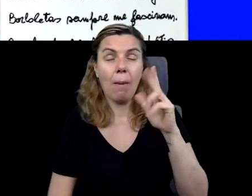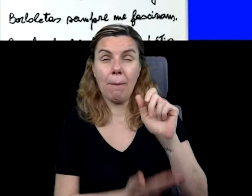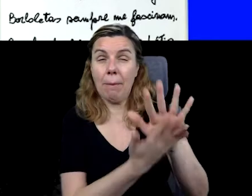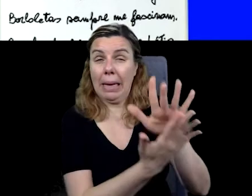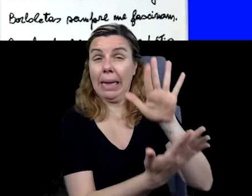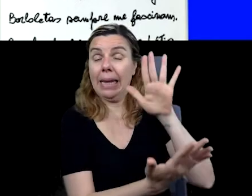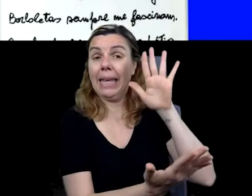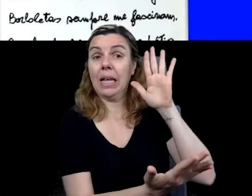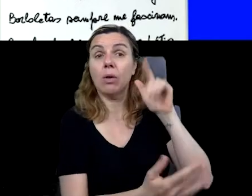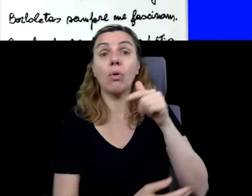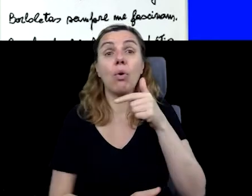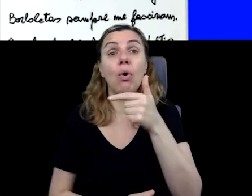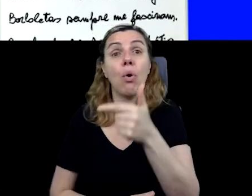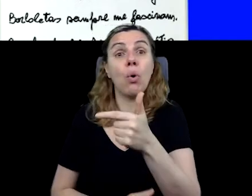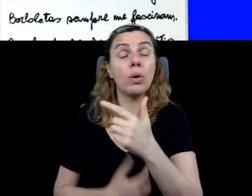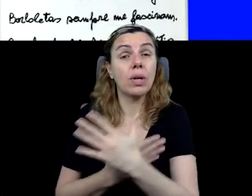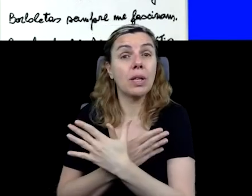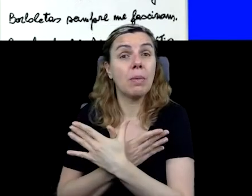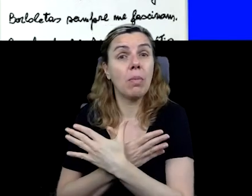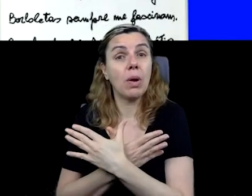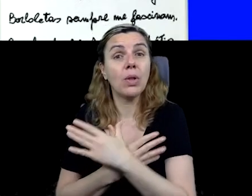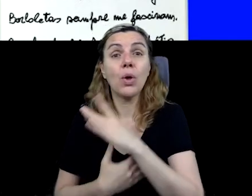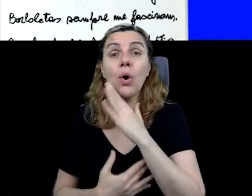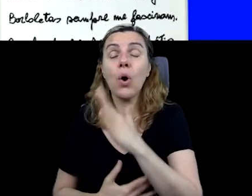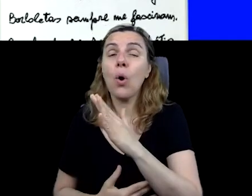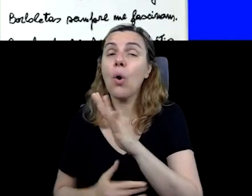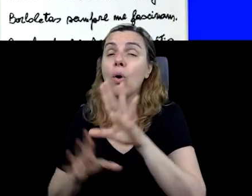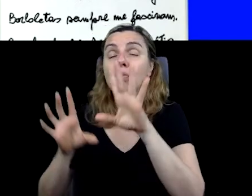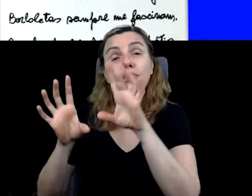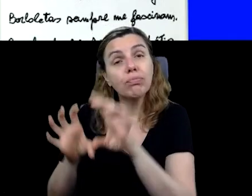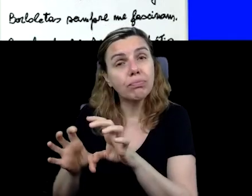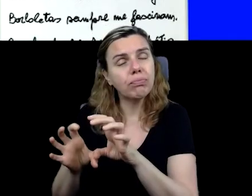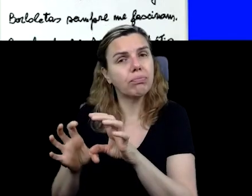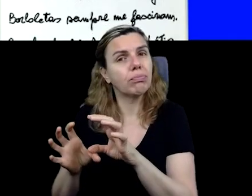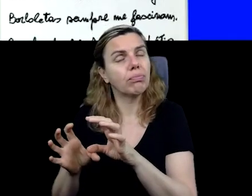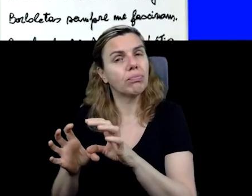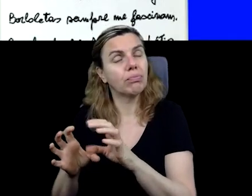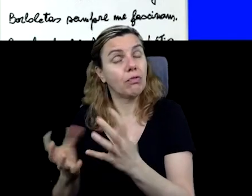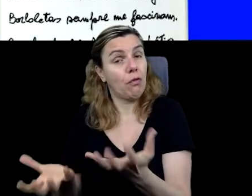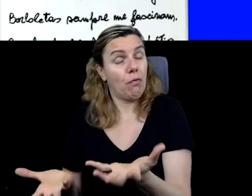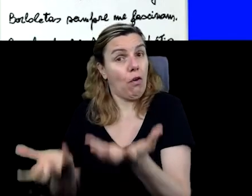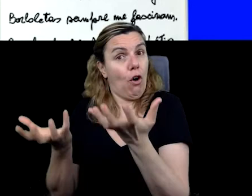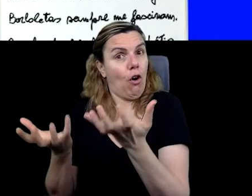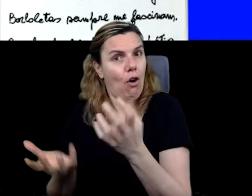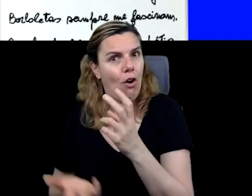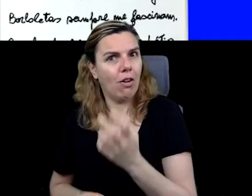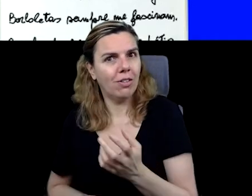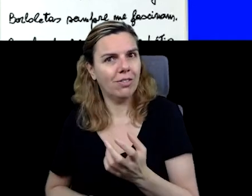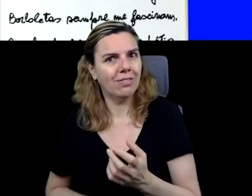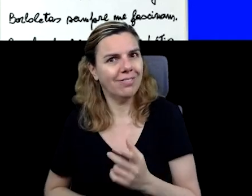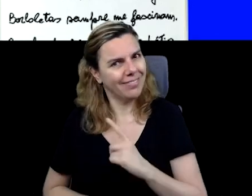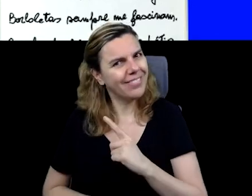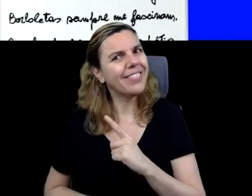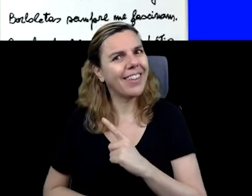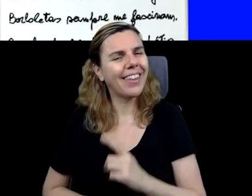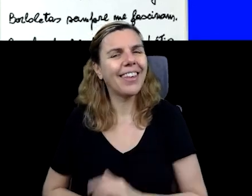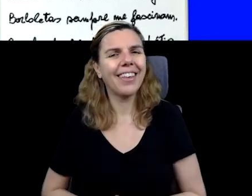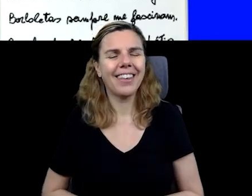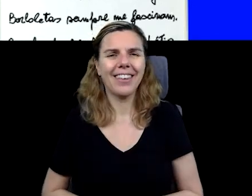cintilantes e outras menos cintilantes? Assim, vibrantes, vivas, acesas.